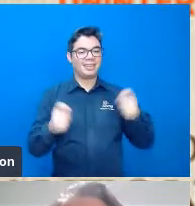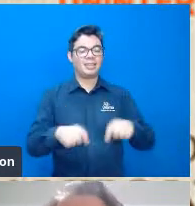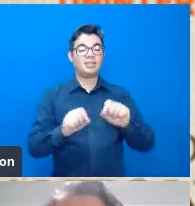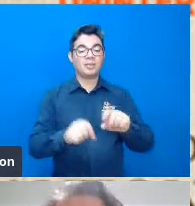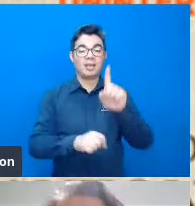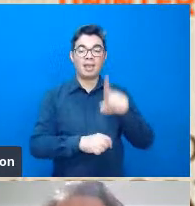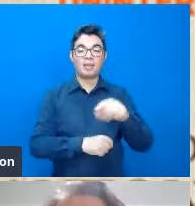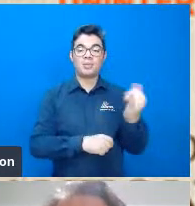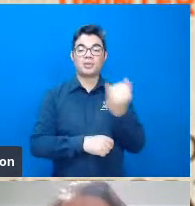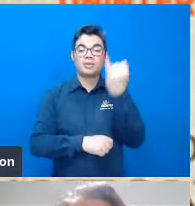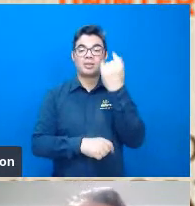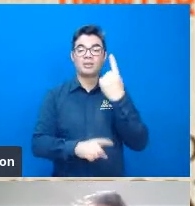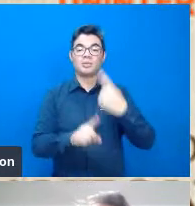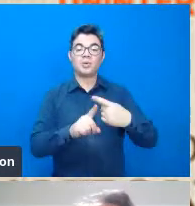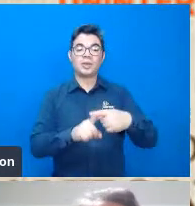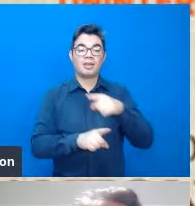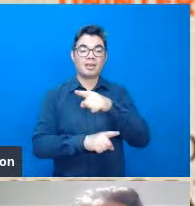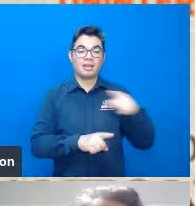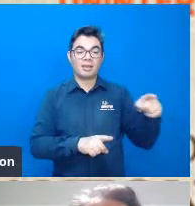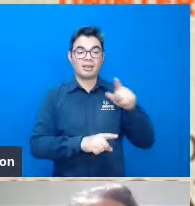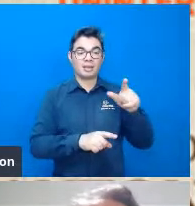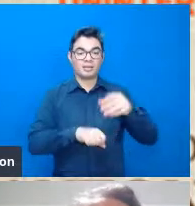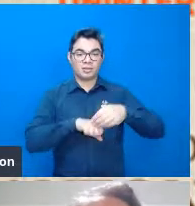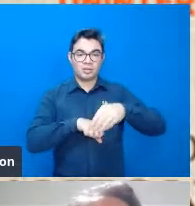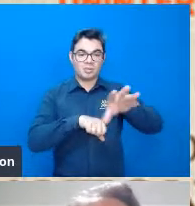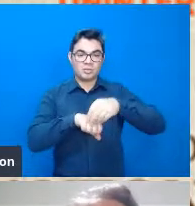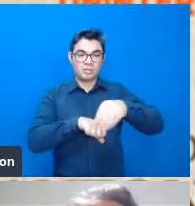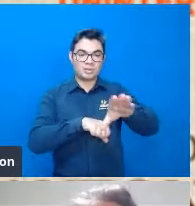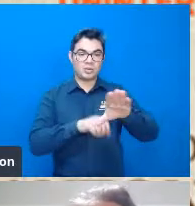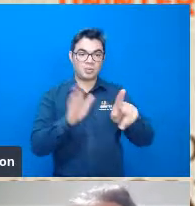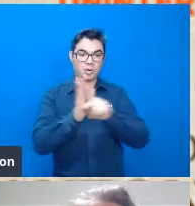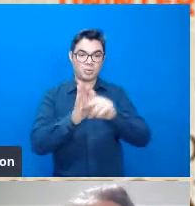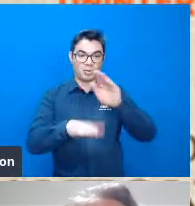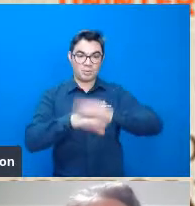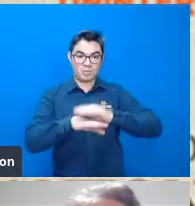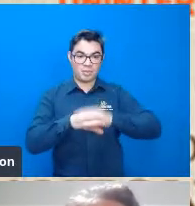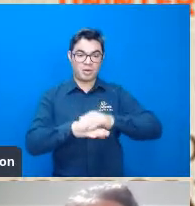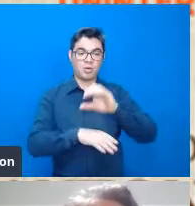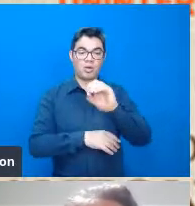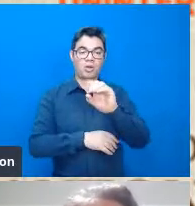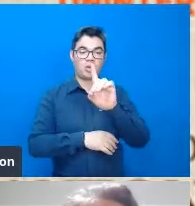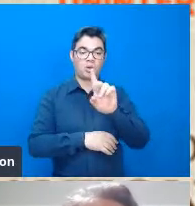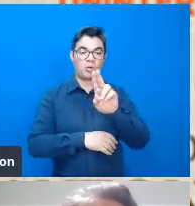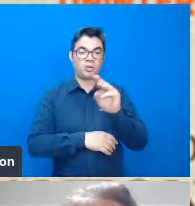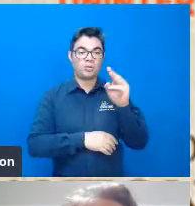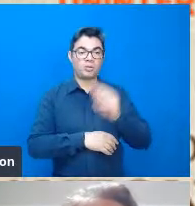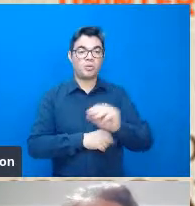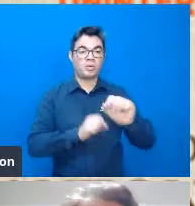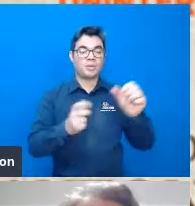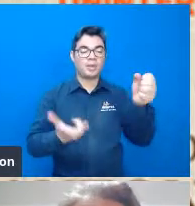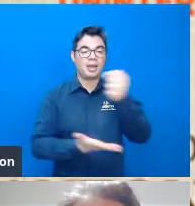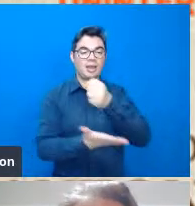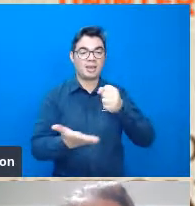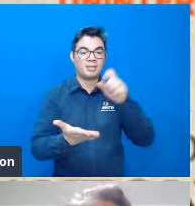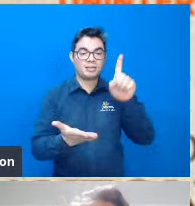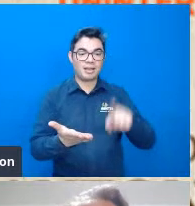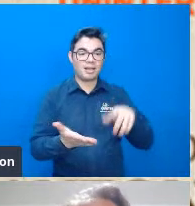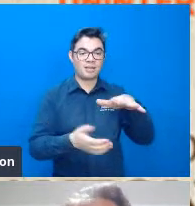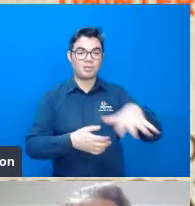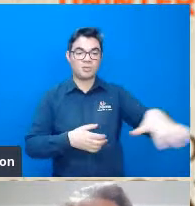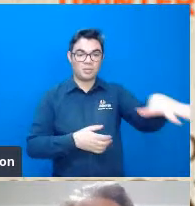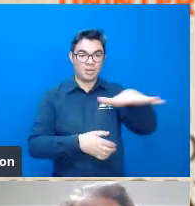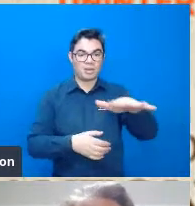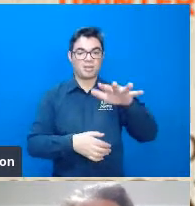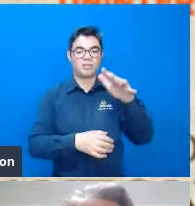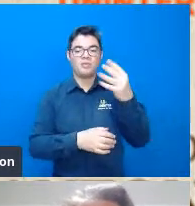ponto-chave, porque boa parte das contribuições do Odum, como eu vou mostrar daqui a pouco, se baseiam no meio em as